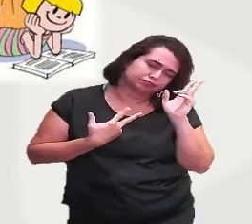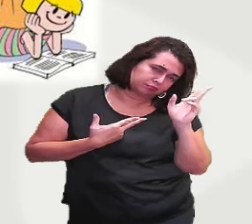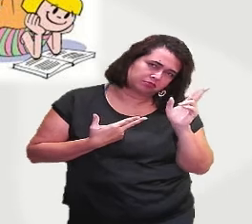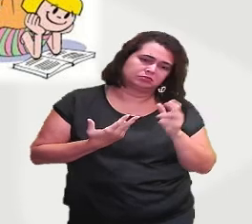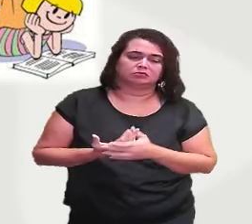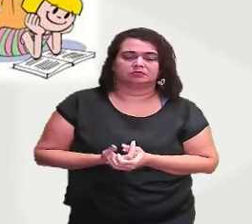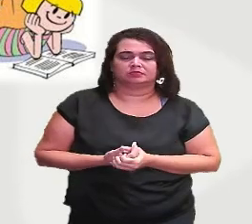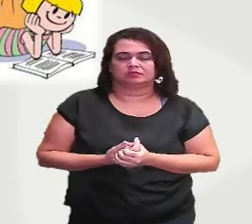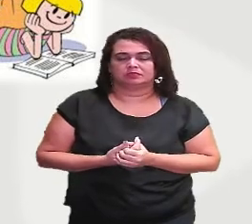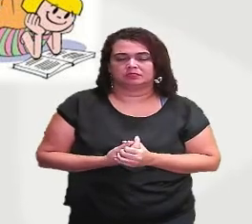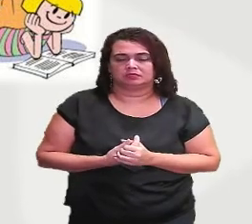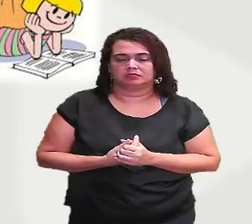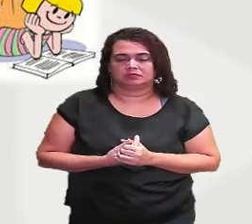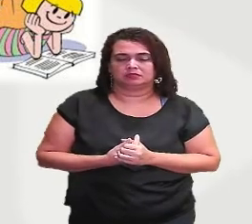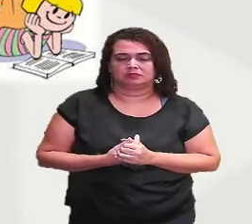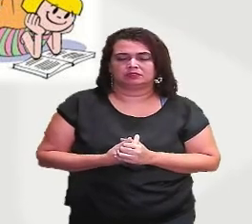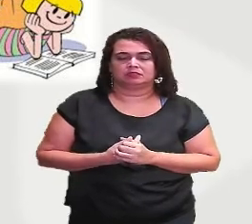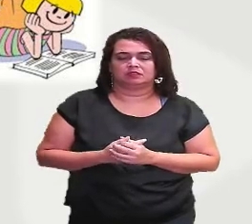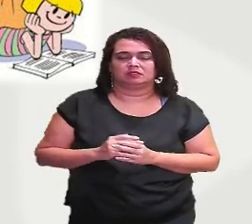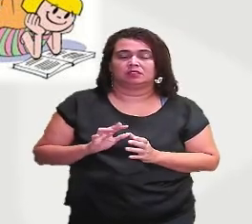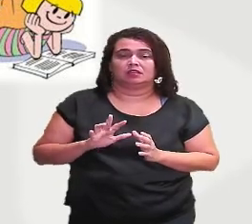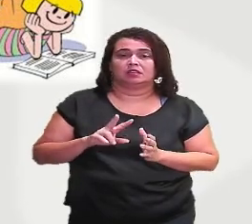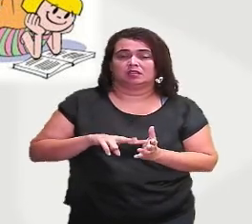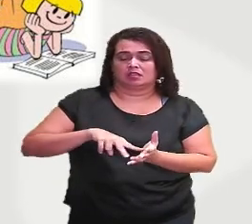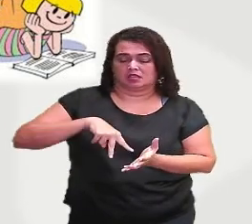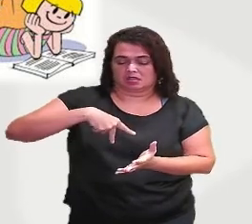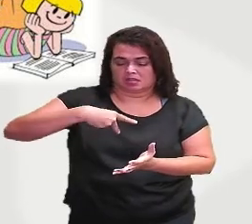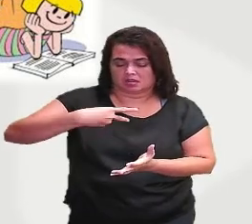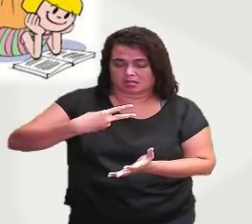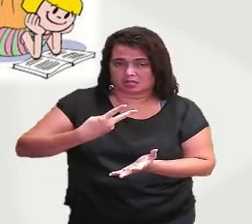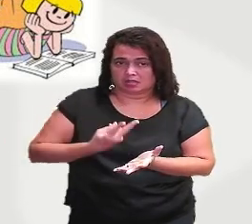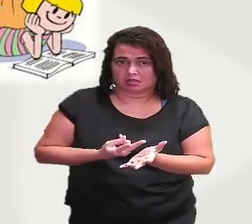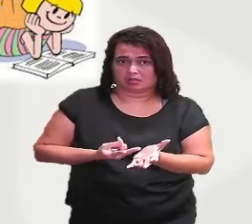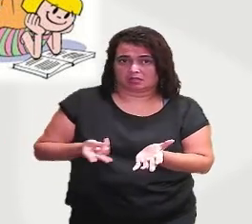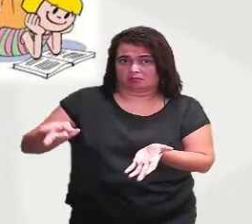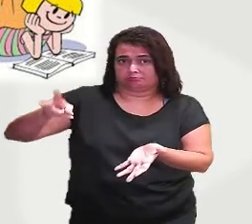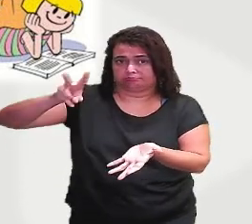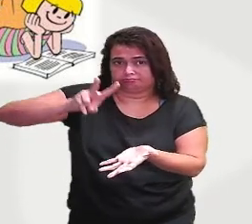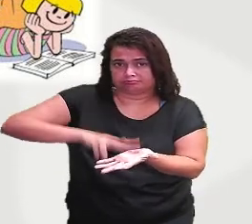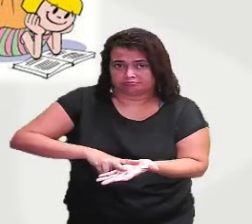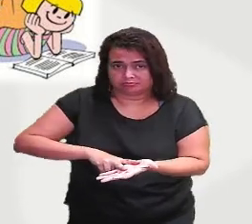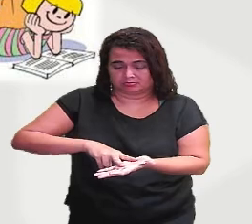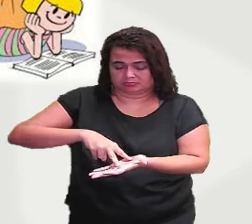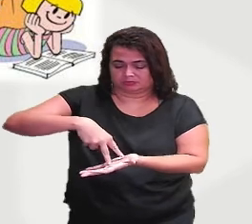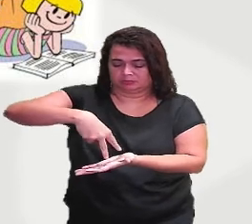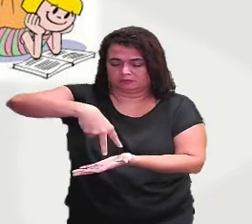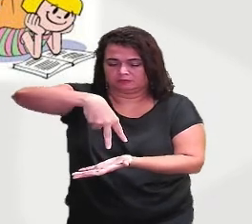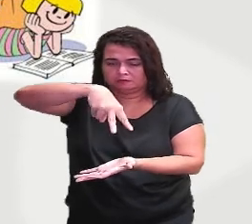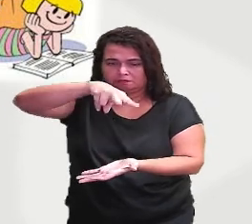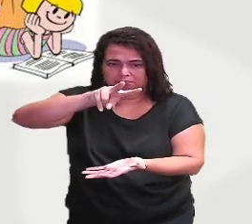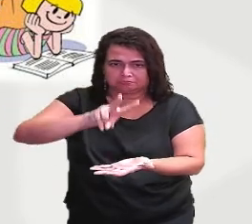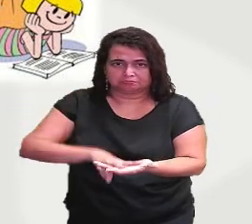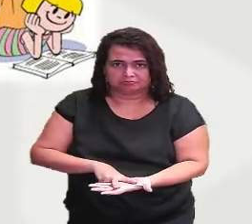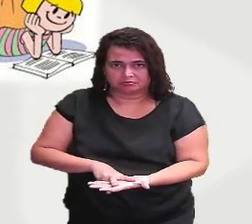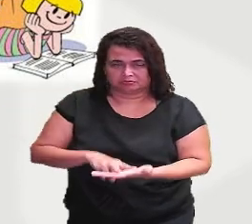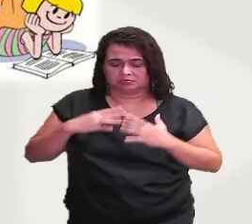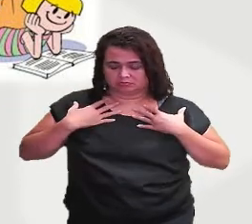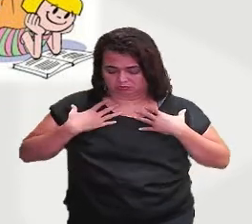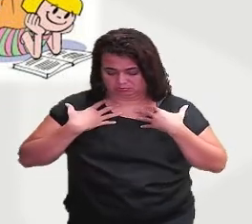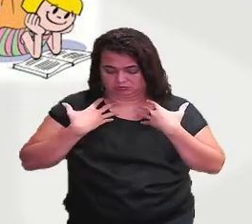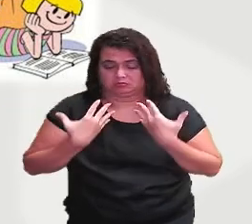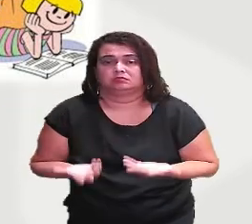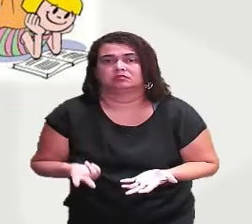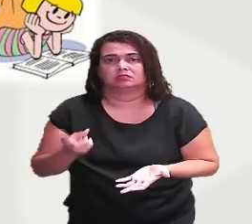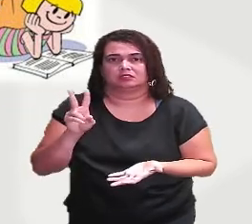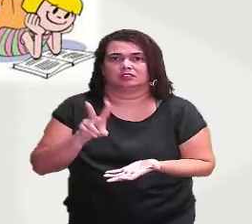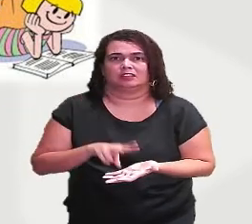Caiu de bruços. Ele caiu, mas de que forma? No caso, ó, de que modo? De bruços. Venho ao